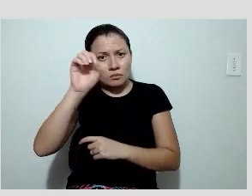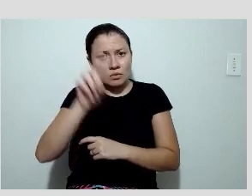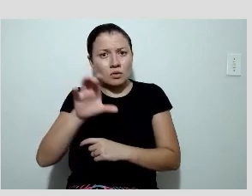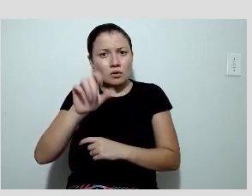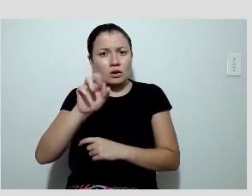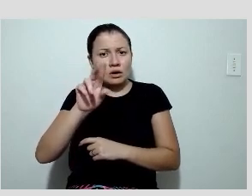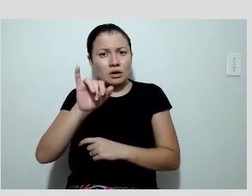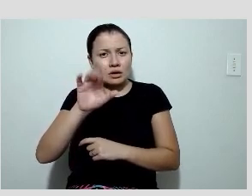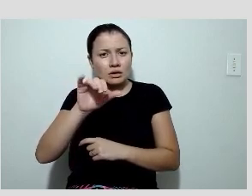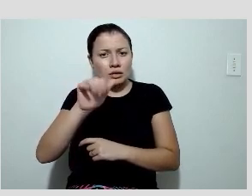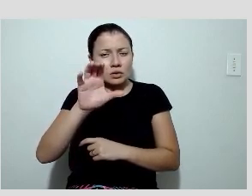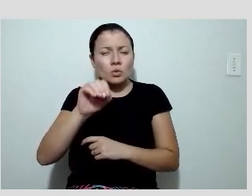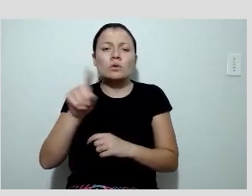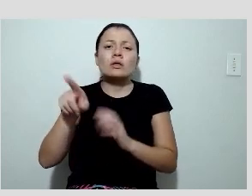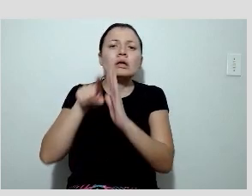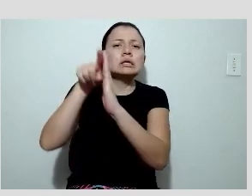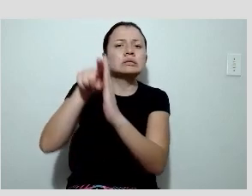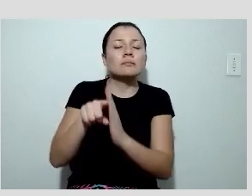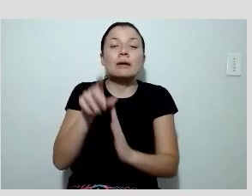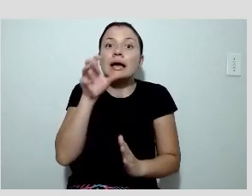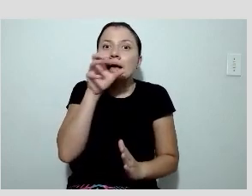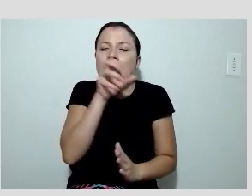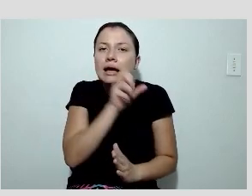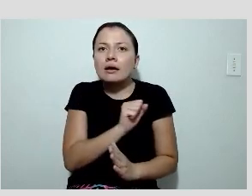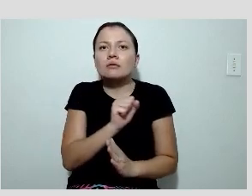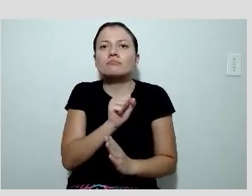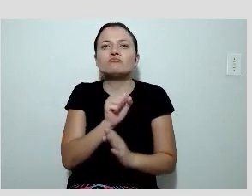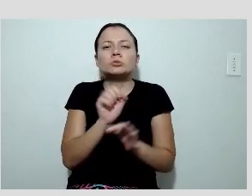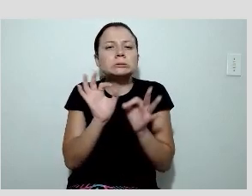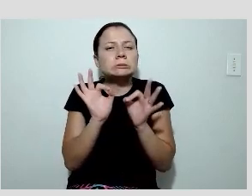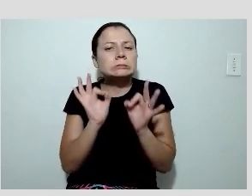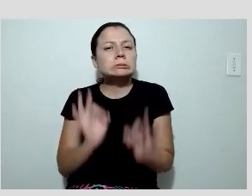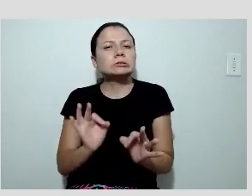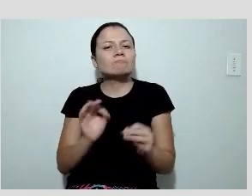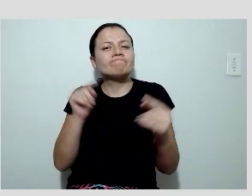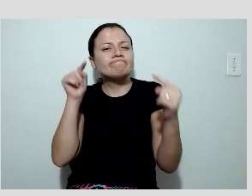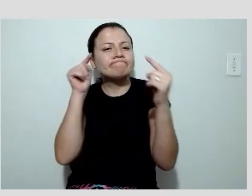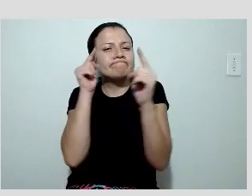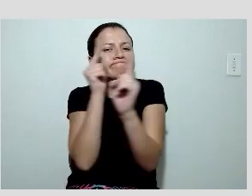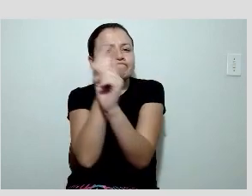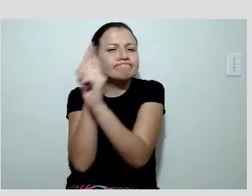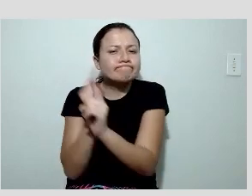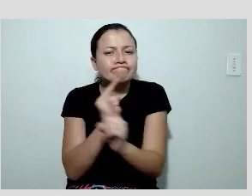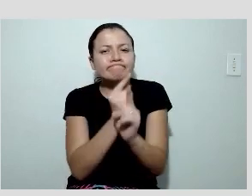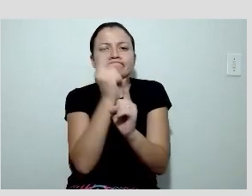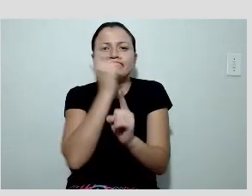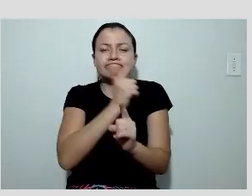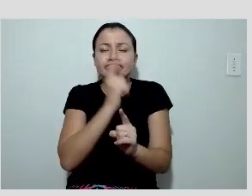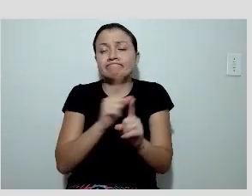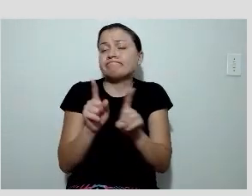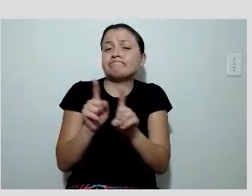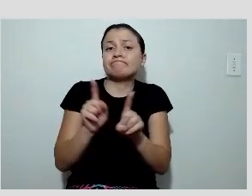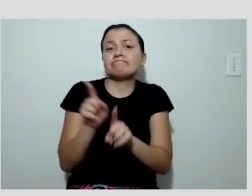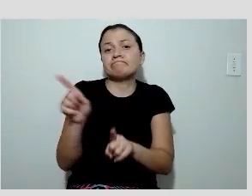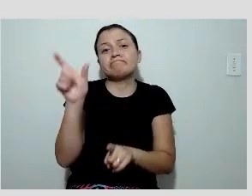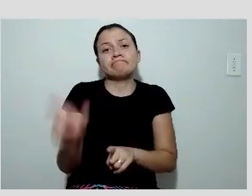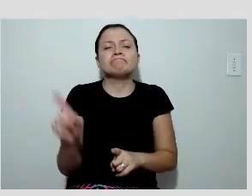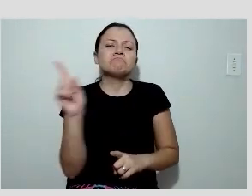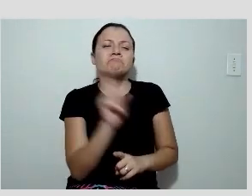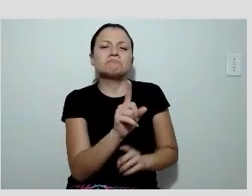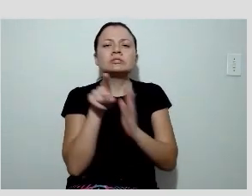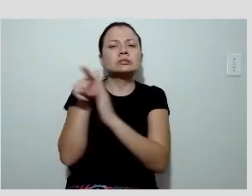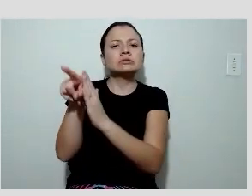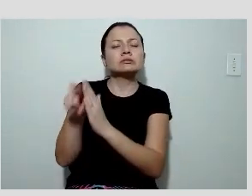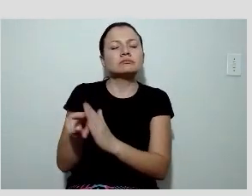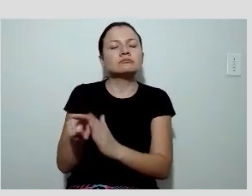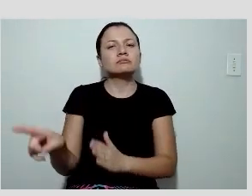precisos, com conforto para os pacientes e o que é mais importante, tendo informações valiosas para o manejo clínico, como o